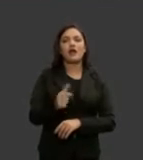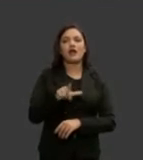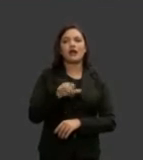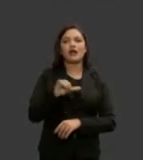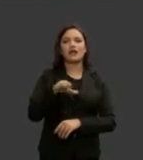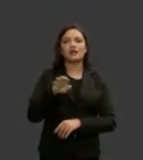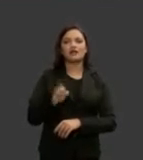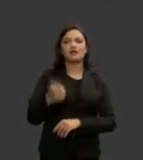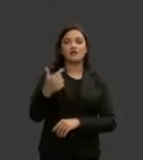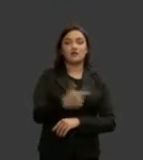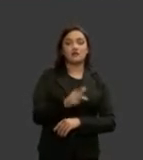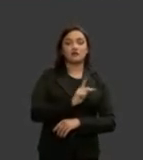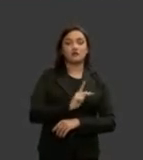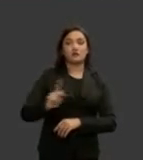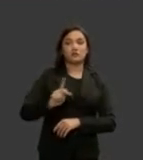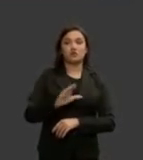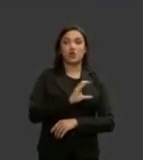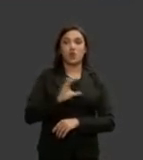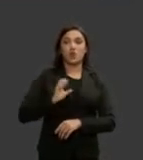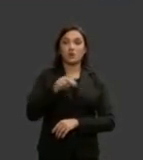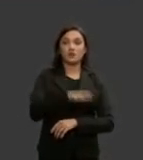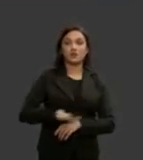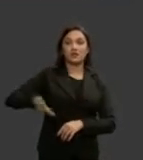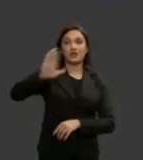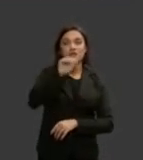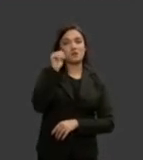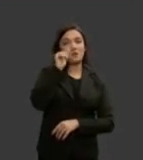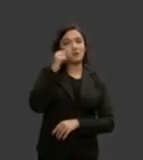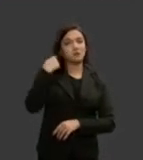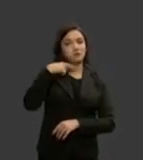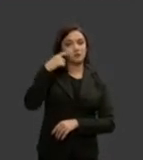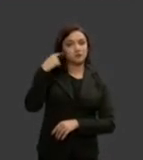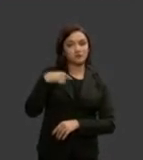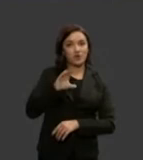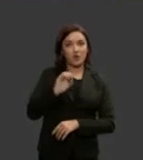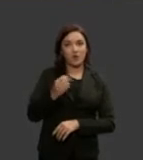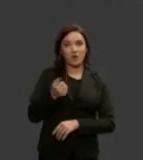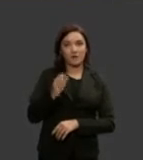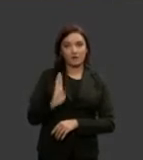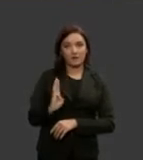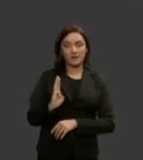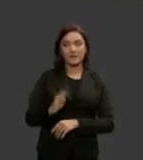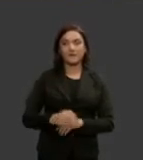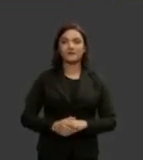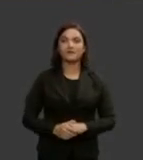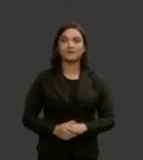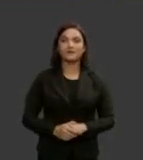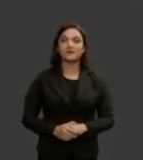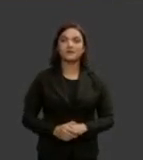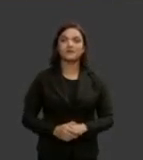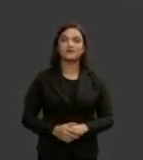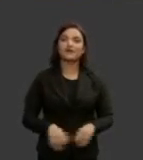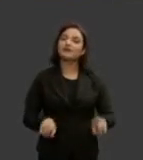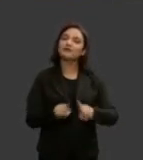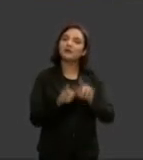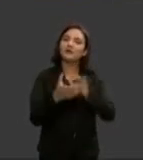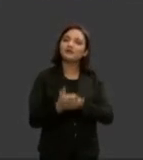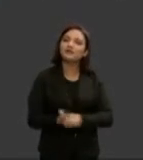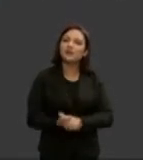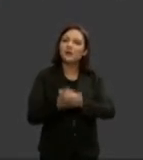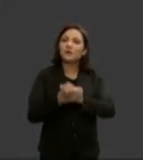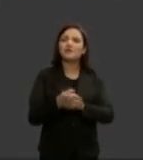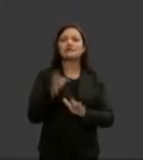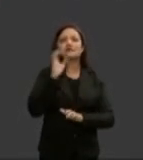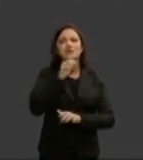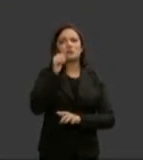Comissão Nacional da Mulher Advogada da Ordem dos Advogados do Brasil e quero também fazer um cumprimento rápido à